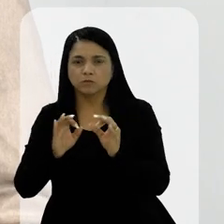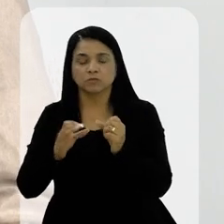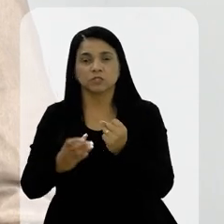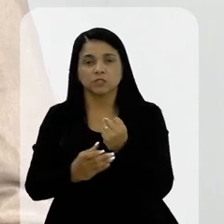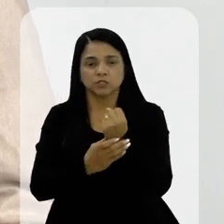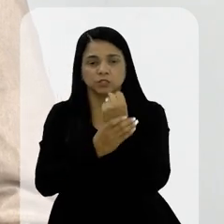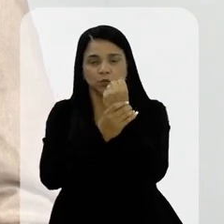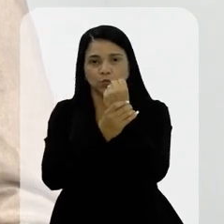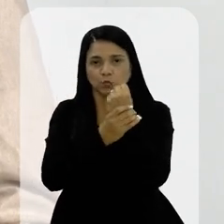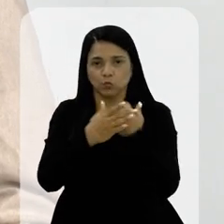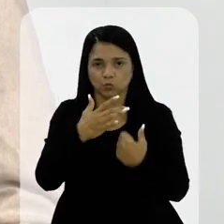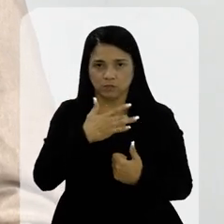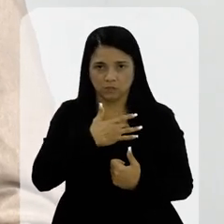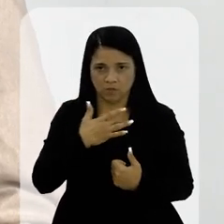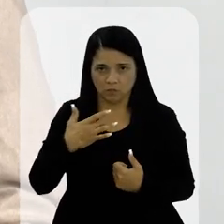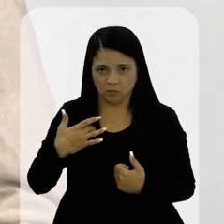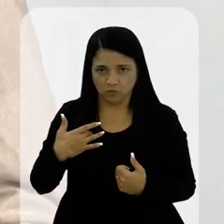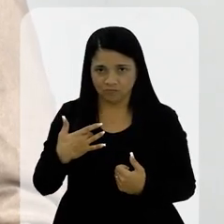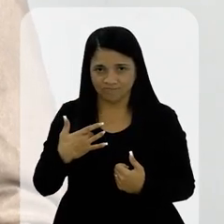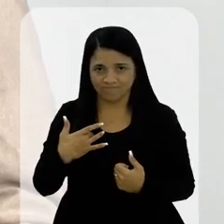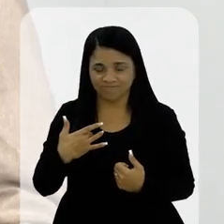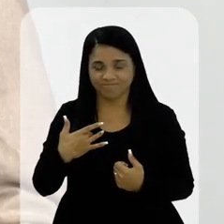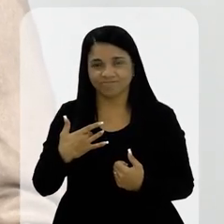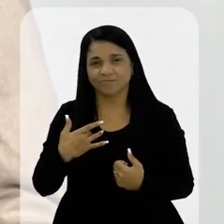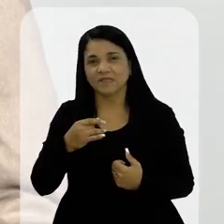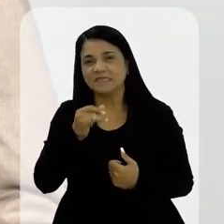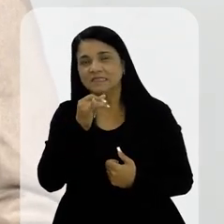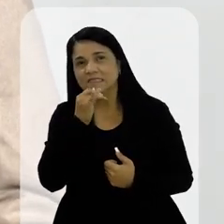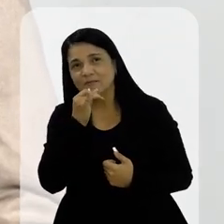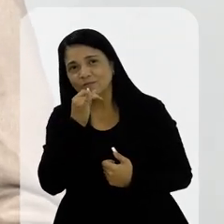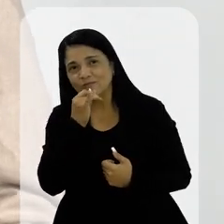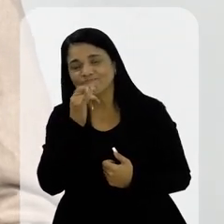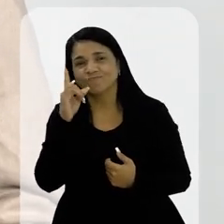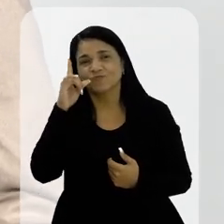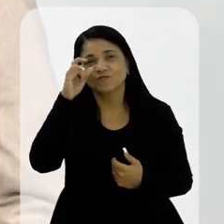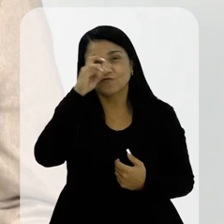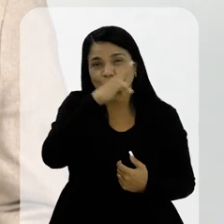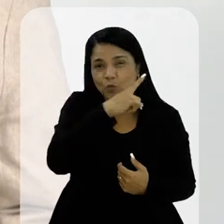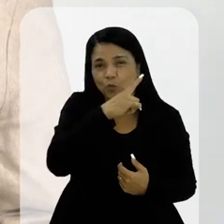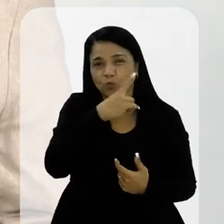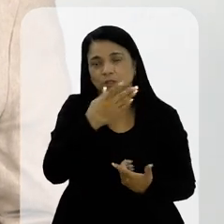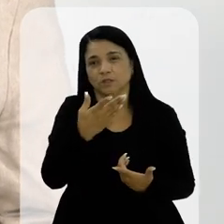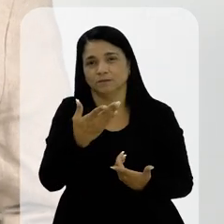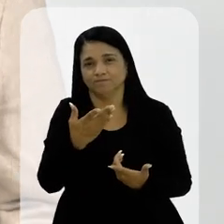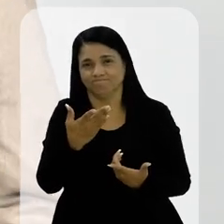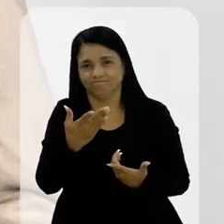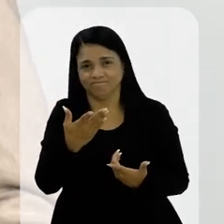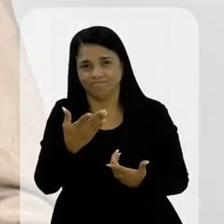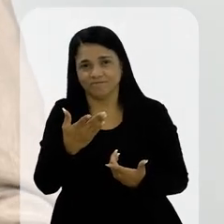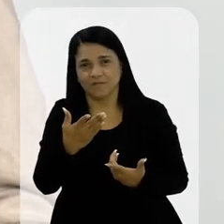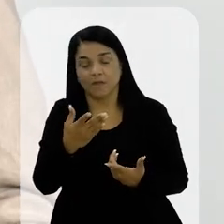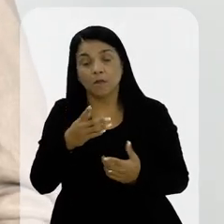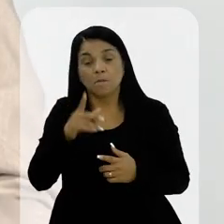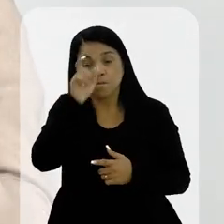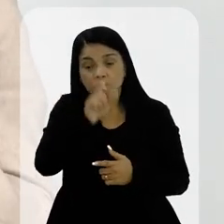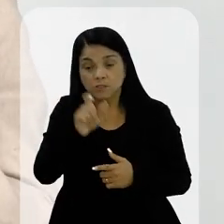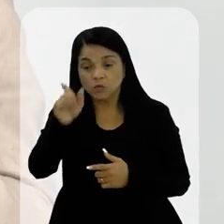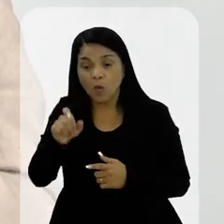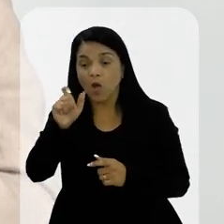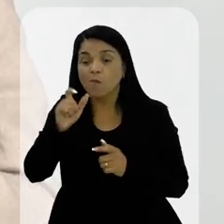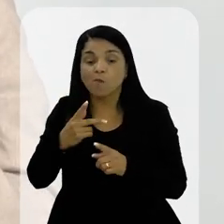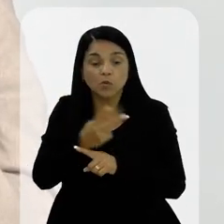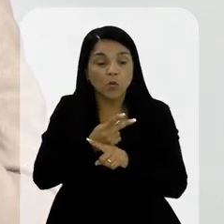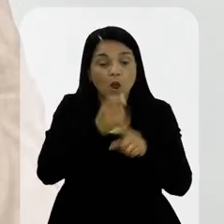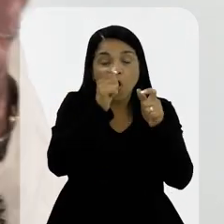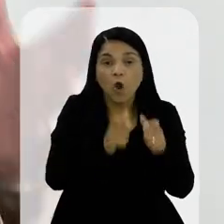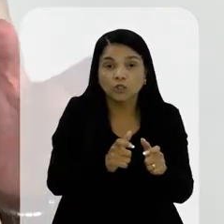O plano, o seguro-saúde, ele não dá cobertura, ele, às vezes, dificulta a cobertura. E aonde que as